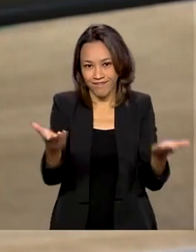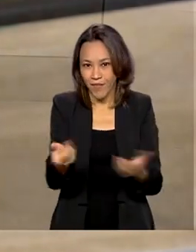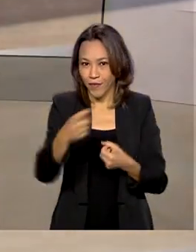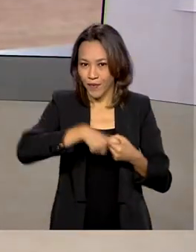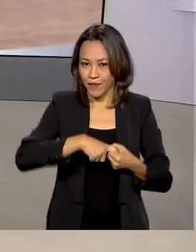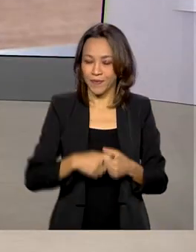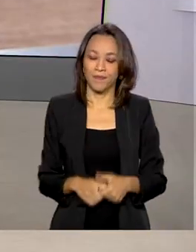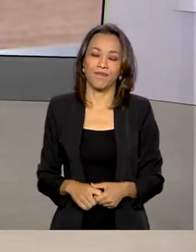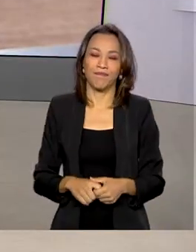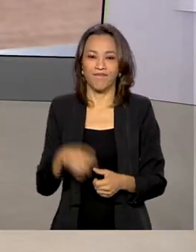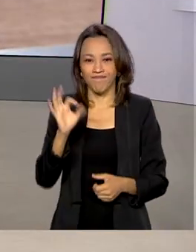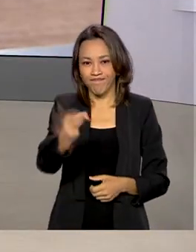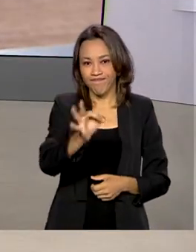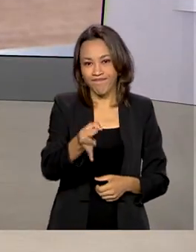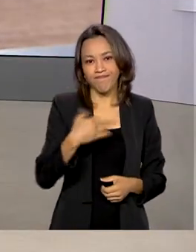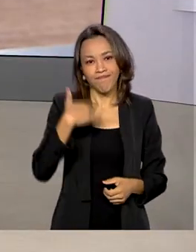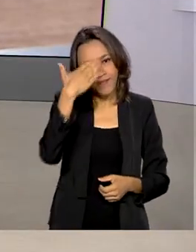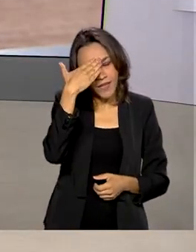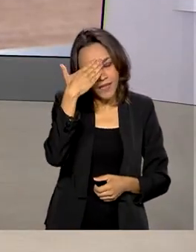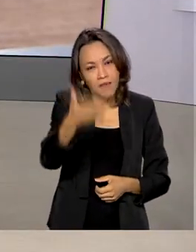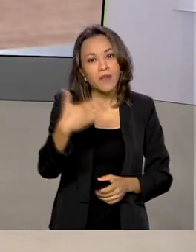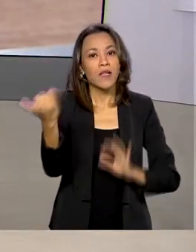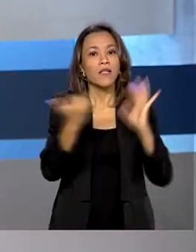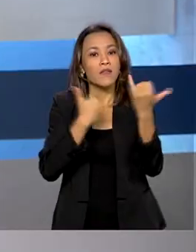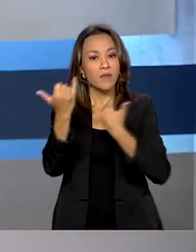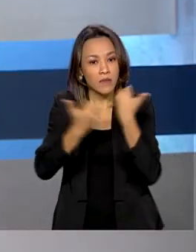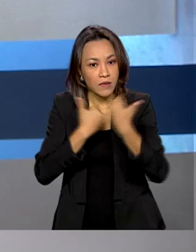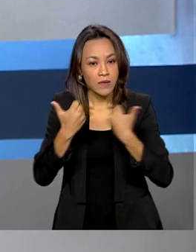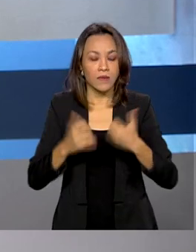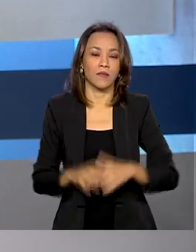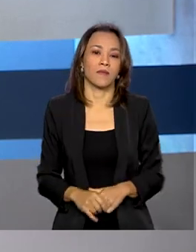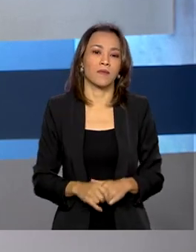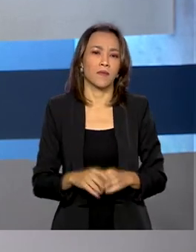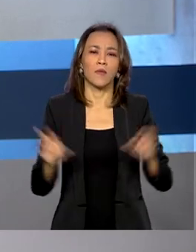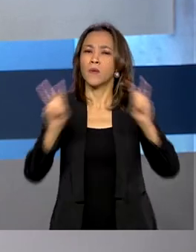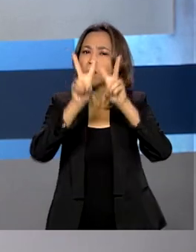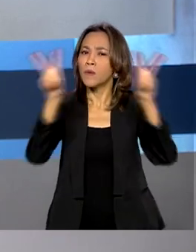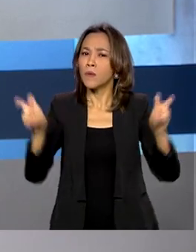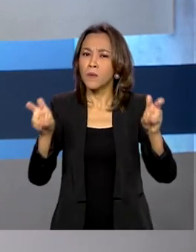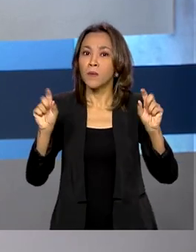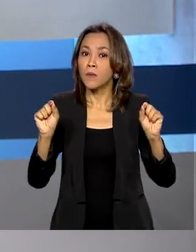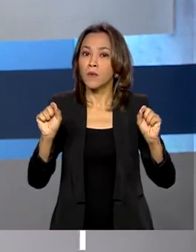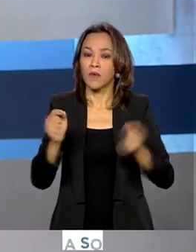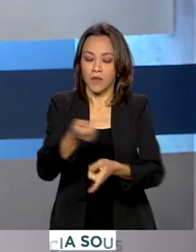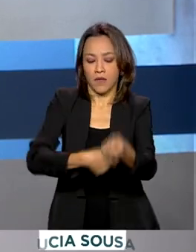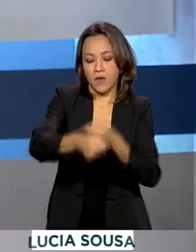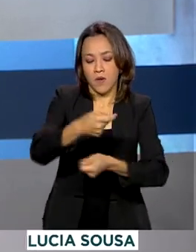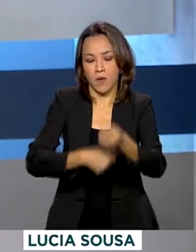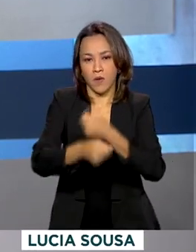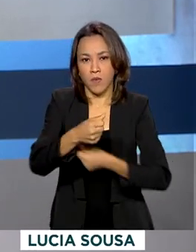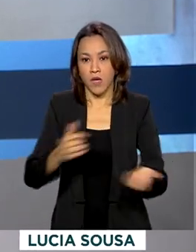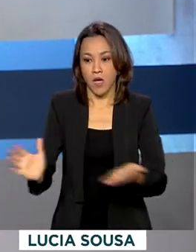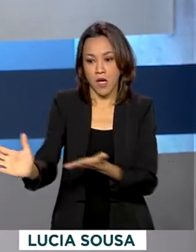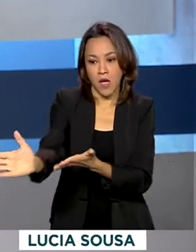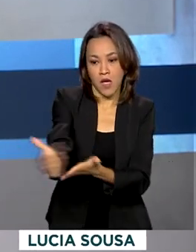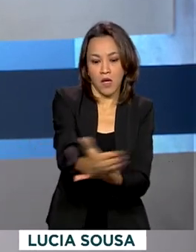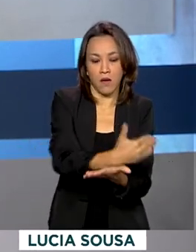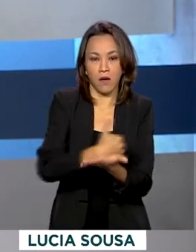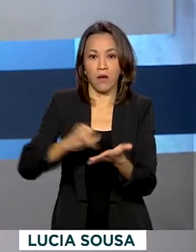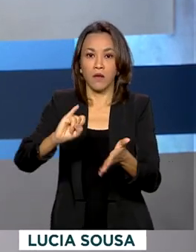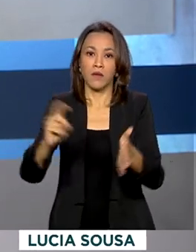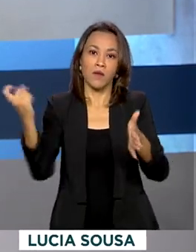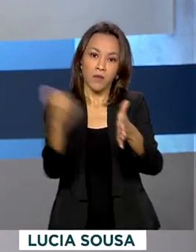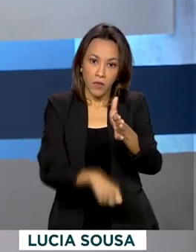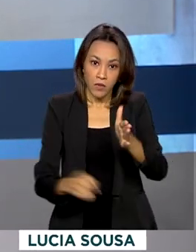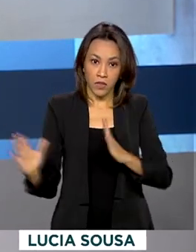você. Perfeito, Dani. Muito obrigada pelas suas informações. O assunto agora é a economia. A arrecadação de impostos no ano de